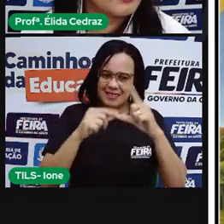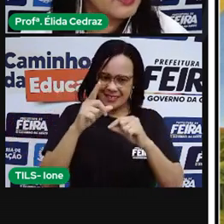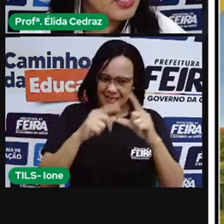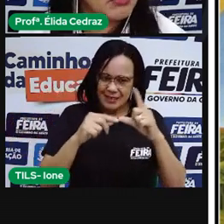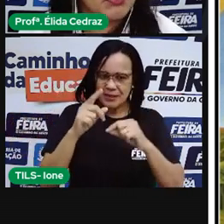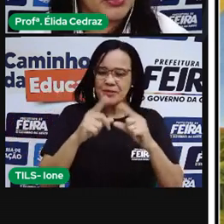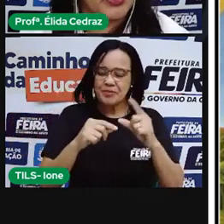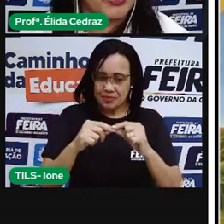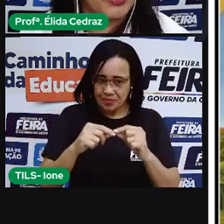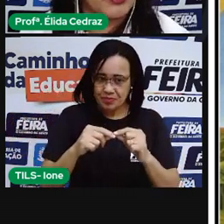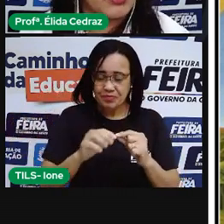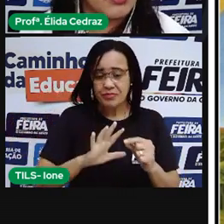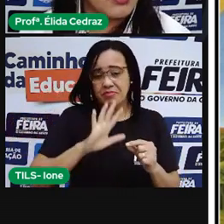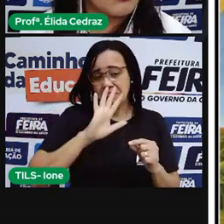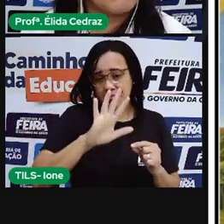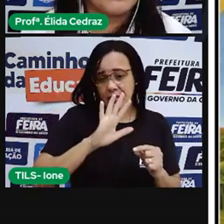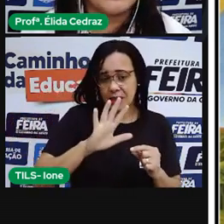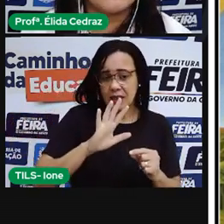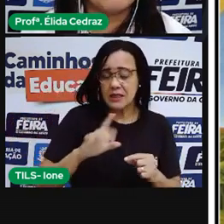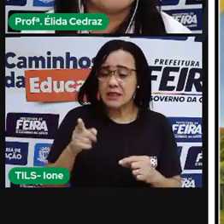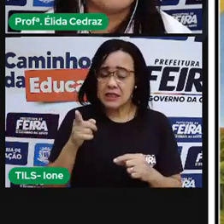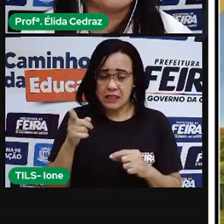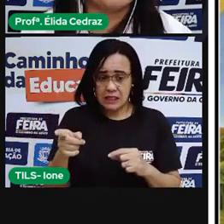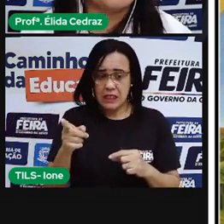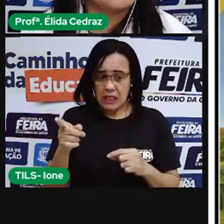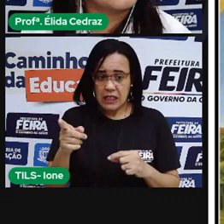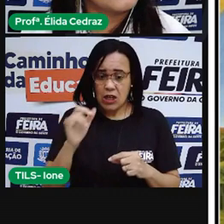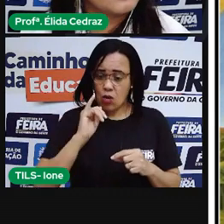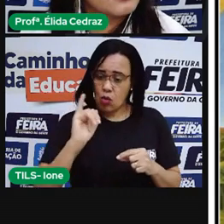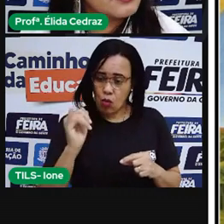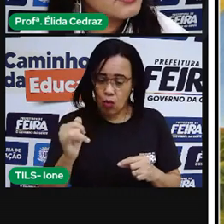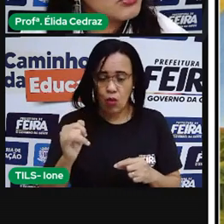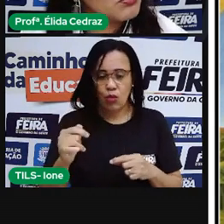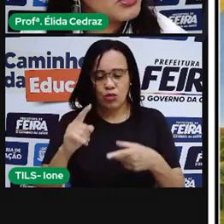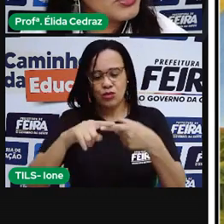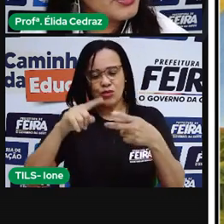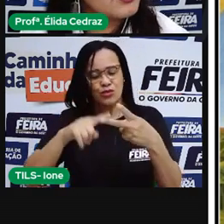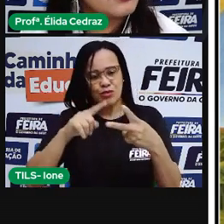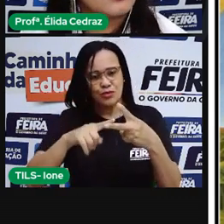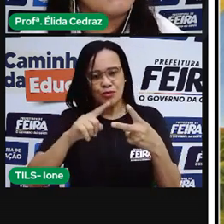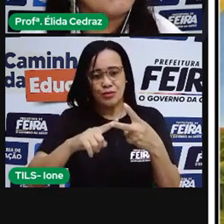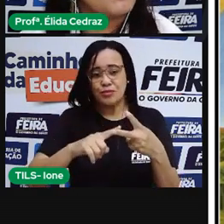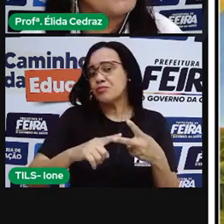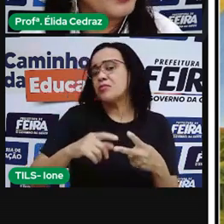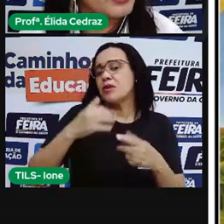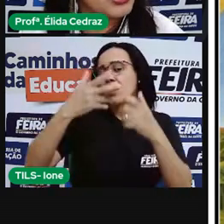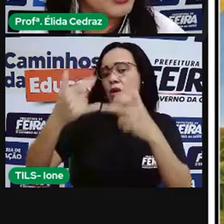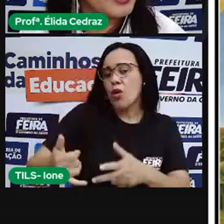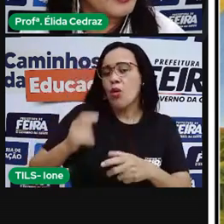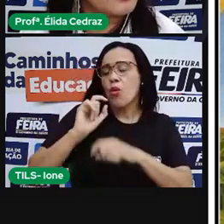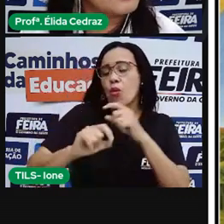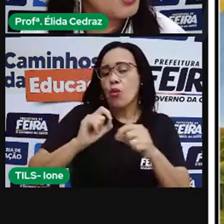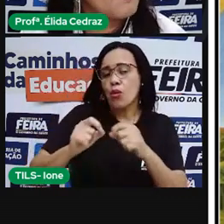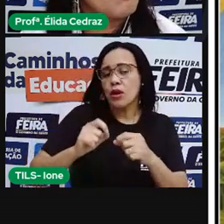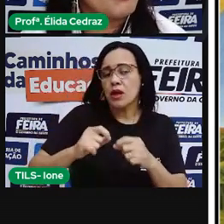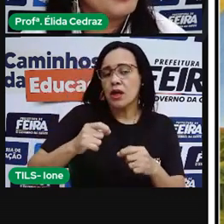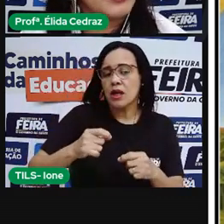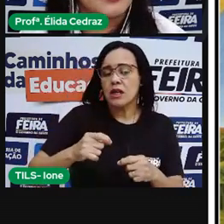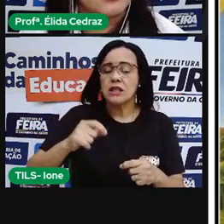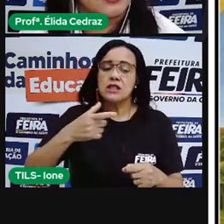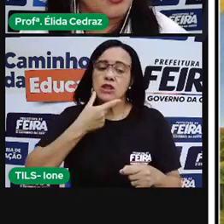da tribo Bororó fala que foram crianças desobedientes que foram castigadas,